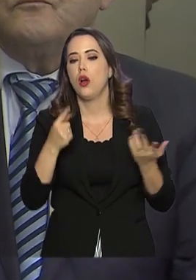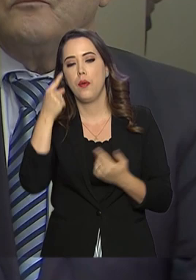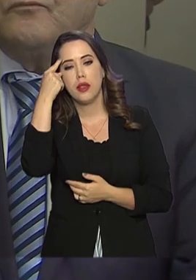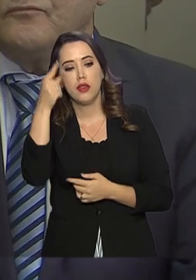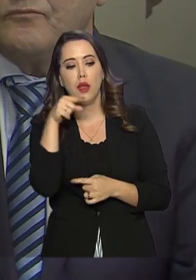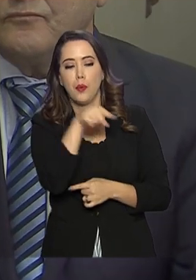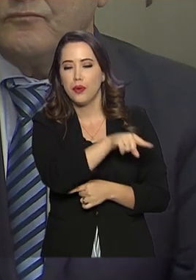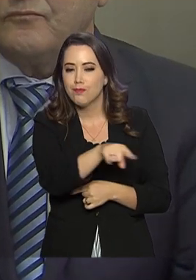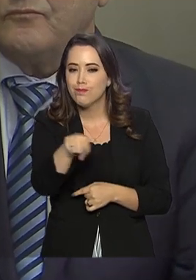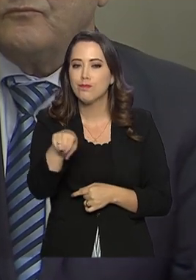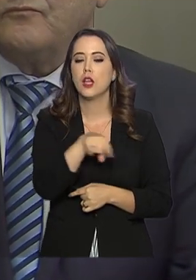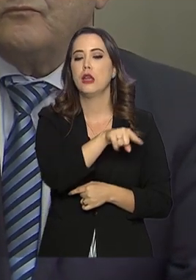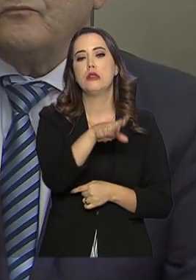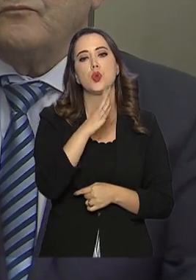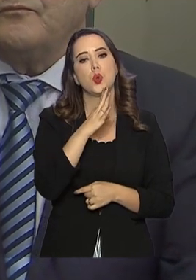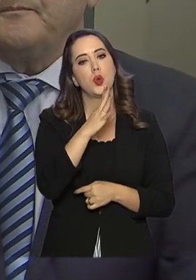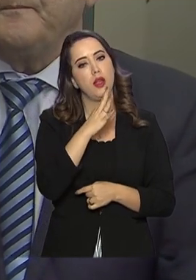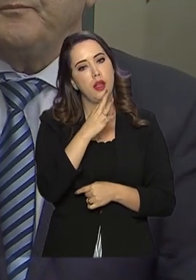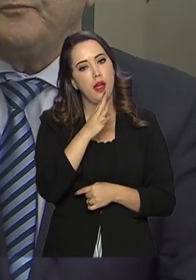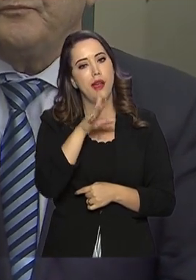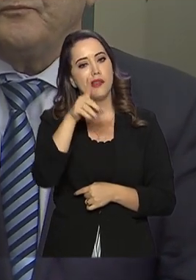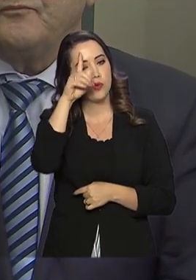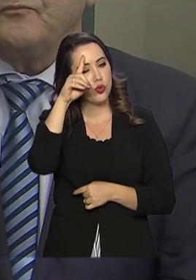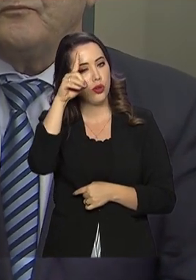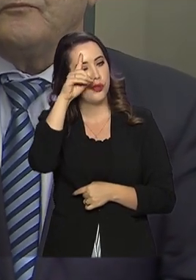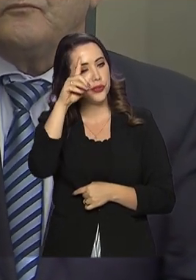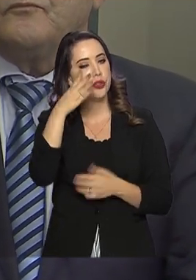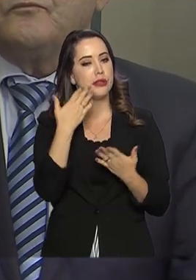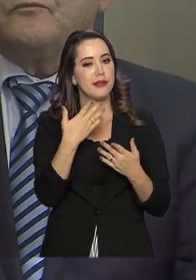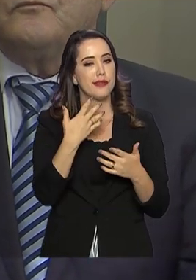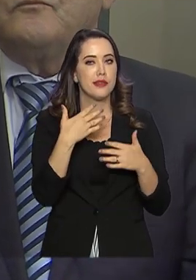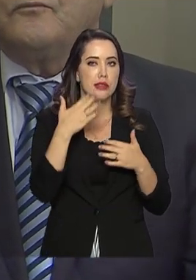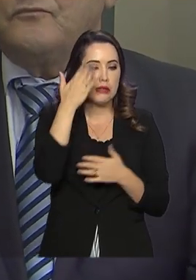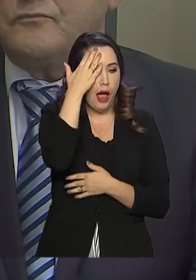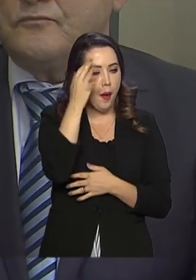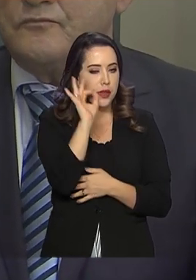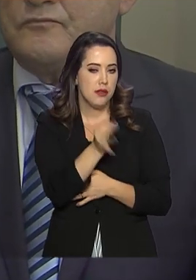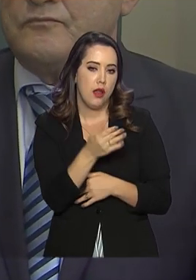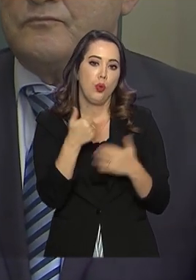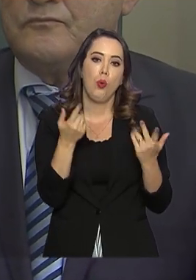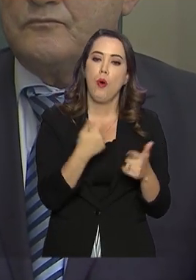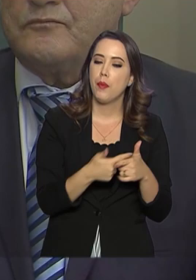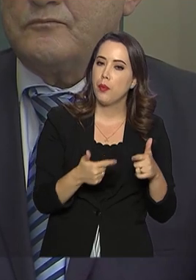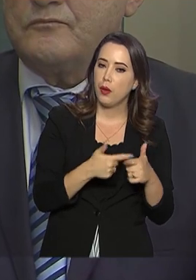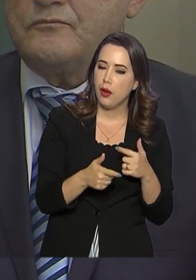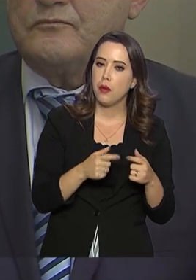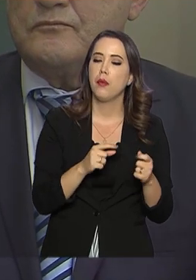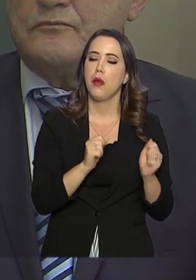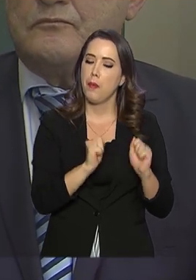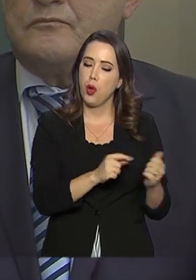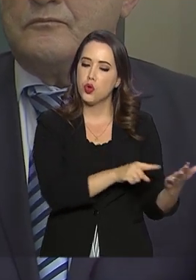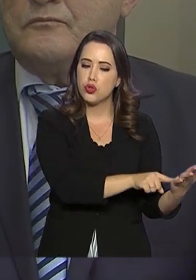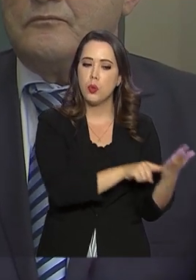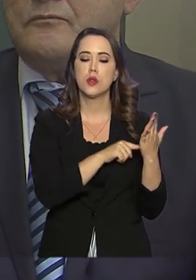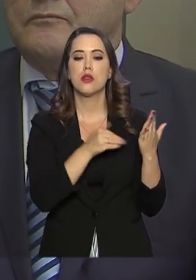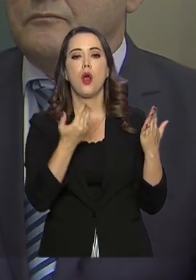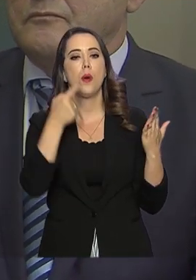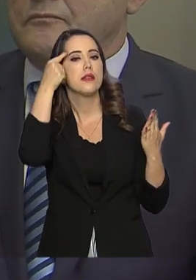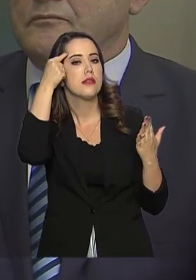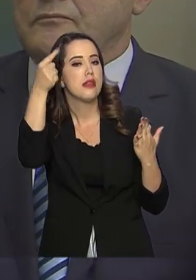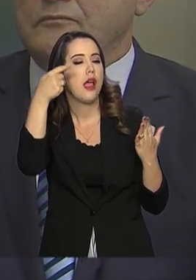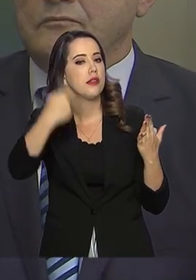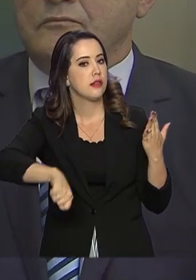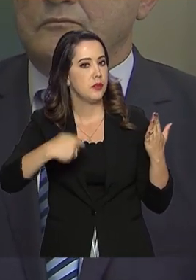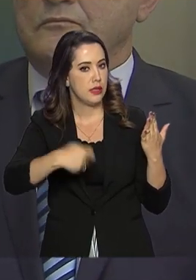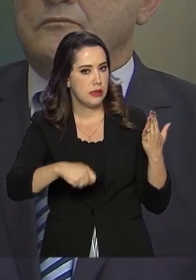dia a dia dos negócios, são eles que sabem onde estão os gargalos e podem trazer as ideias corretas para que o